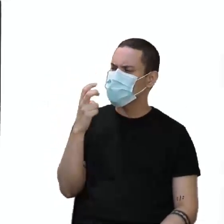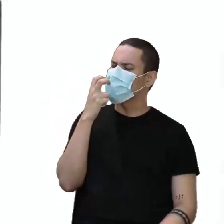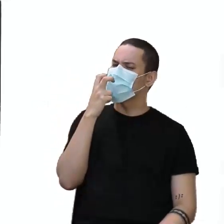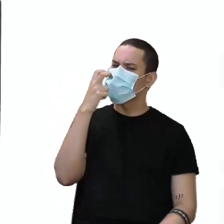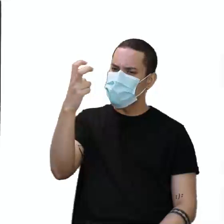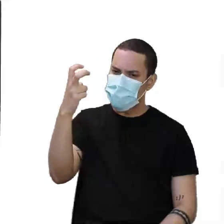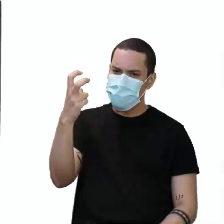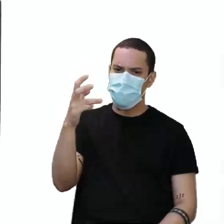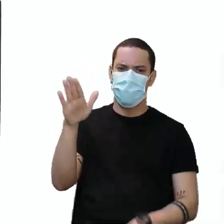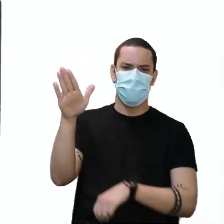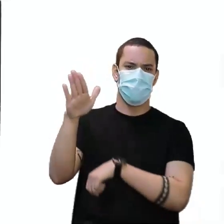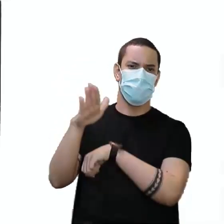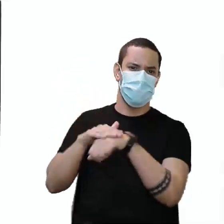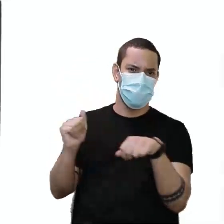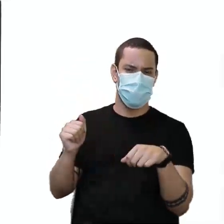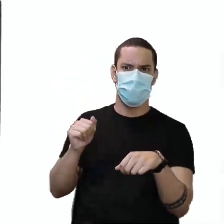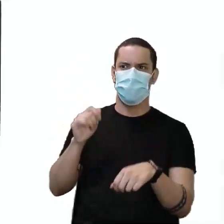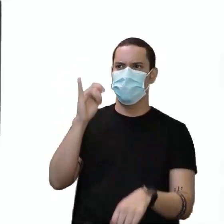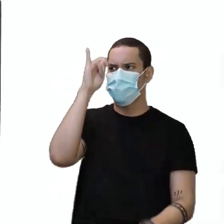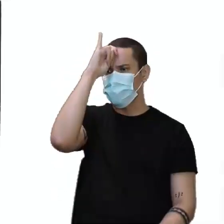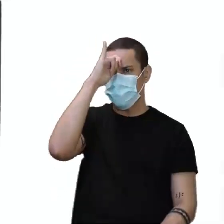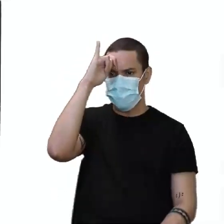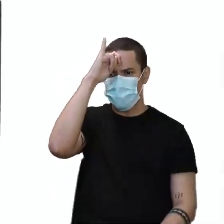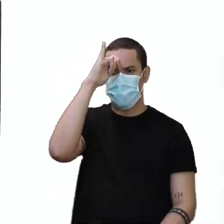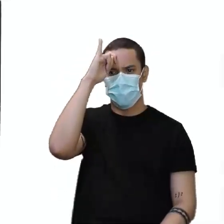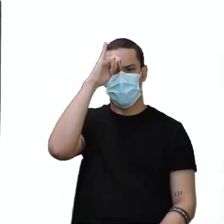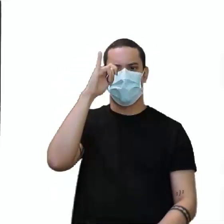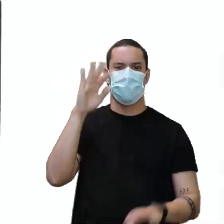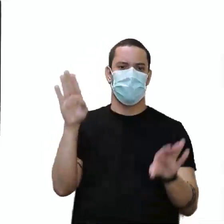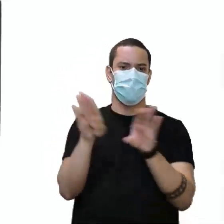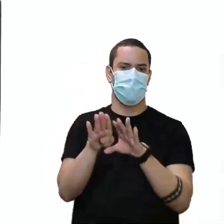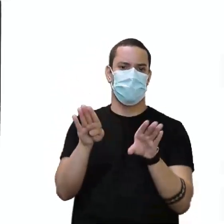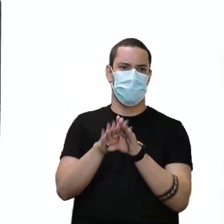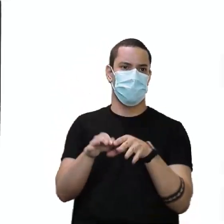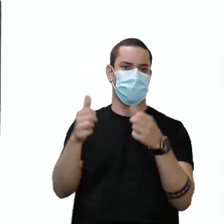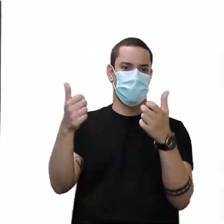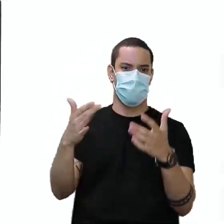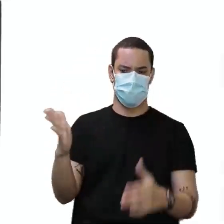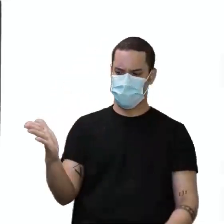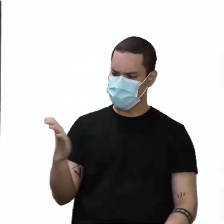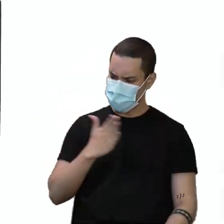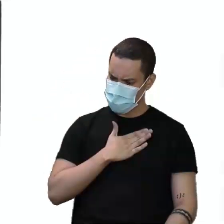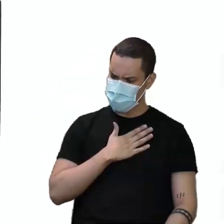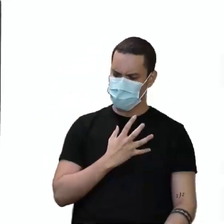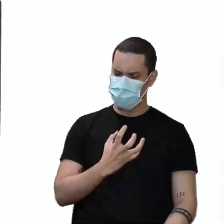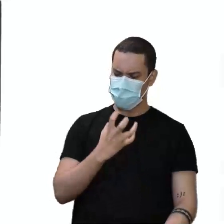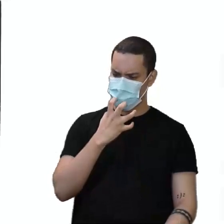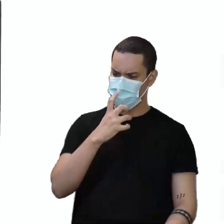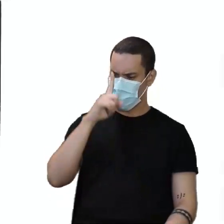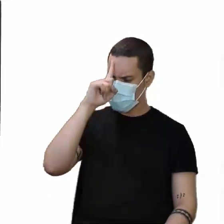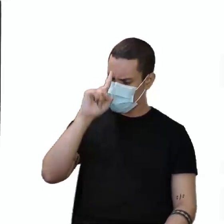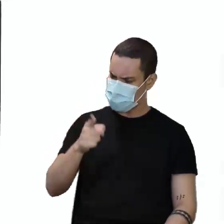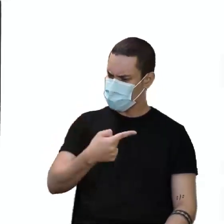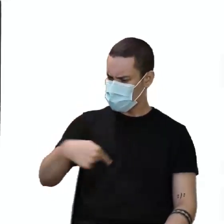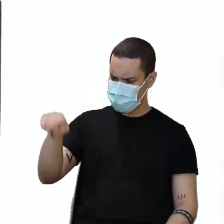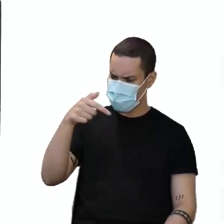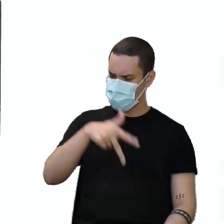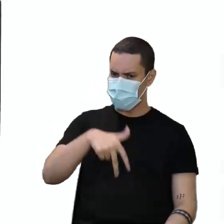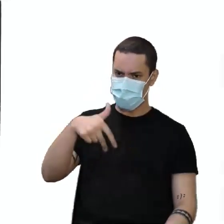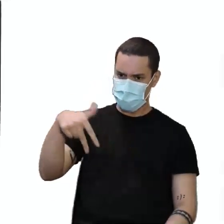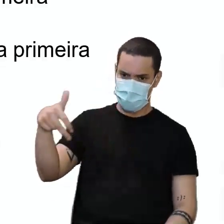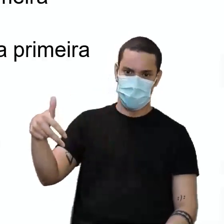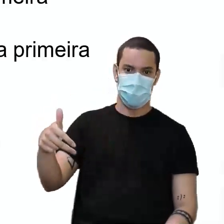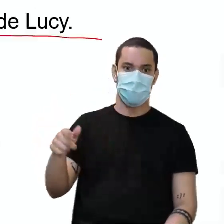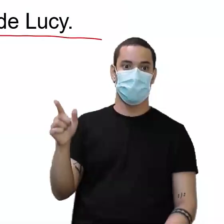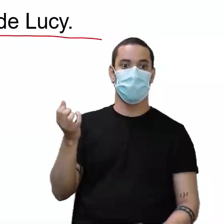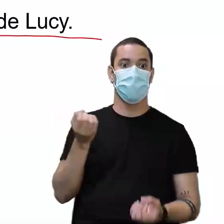gritando com ele, chamando ele de stupid. E ainda dizendo essa questão de ser meu cachorro, mandando ele pular. E